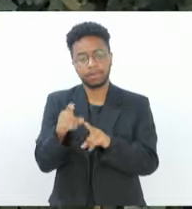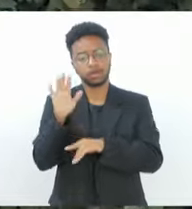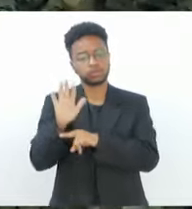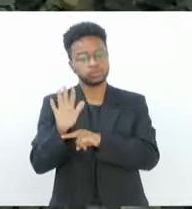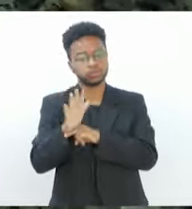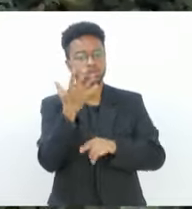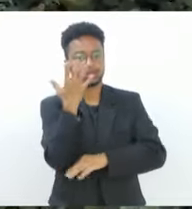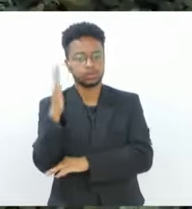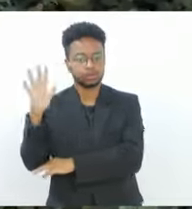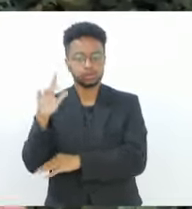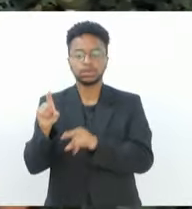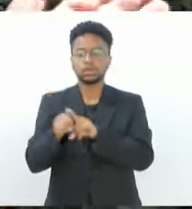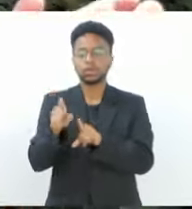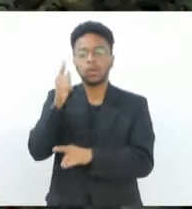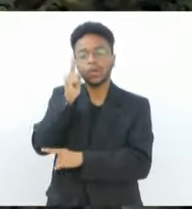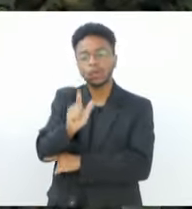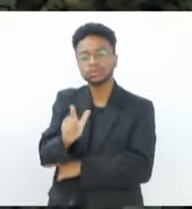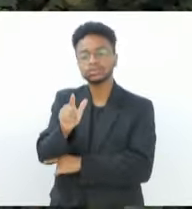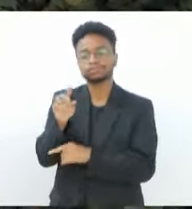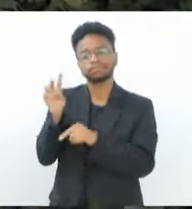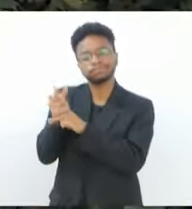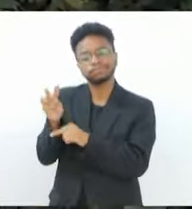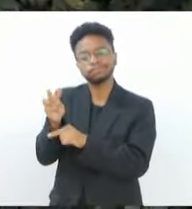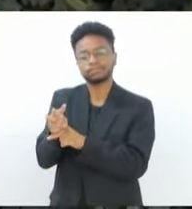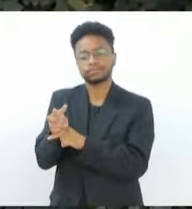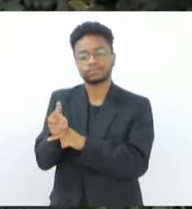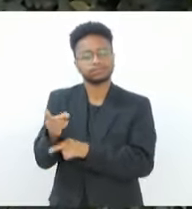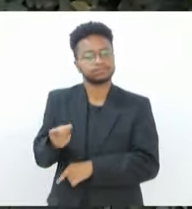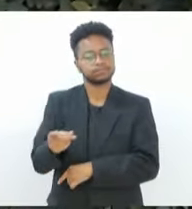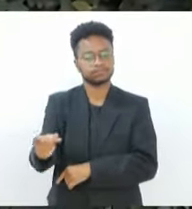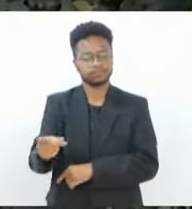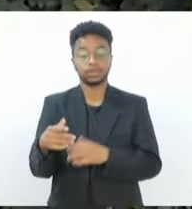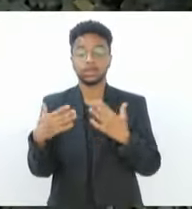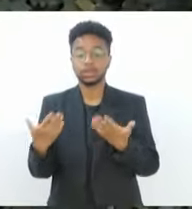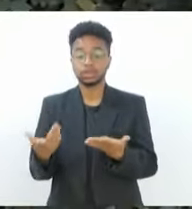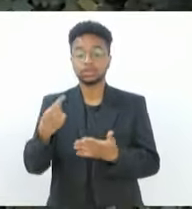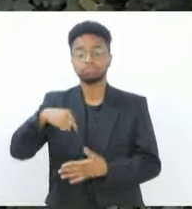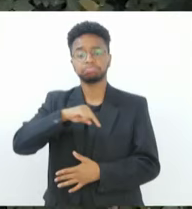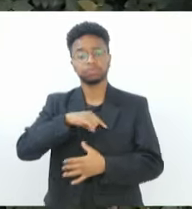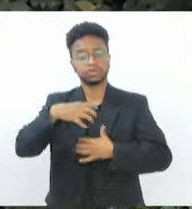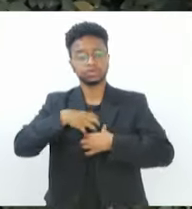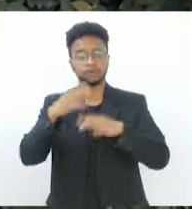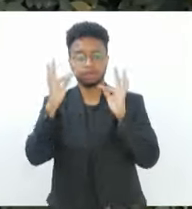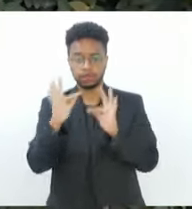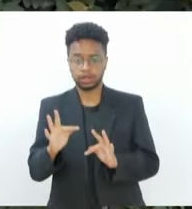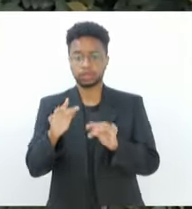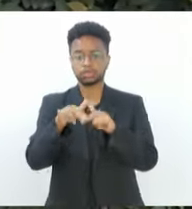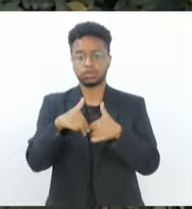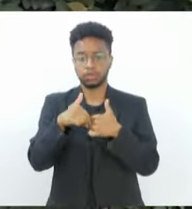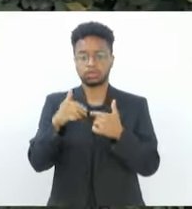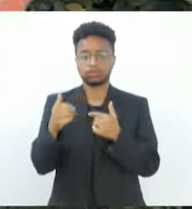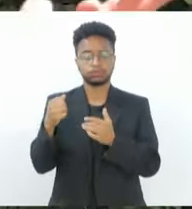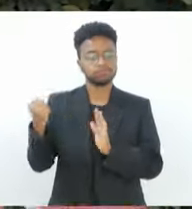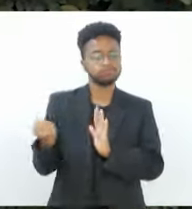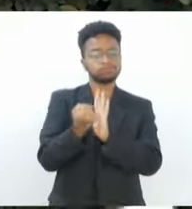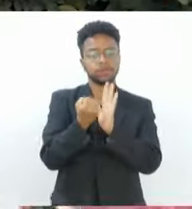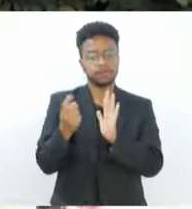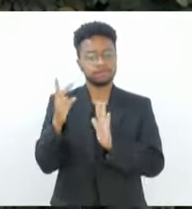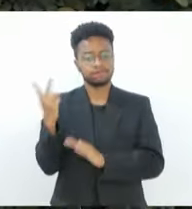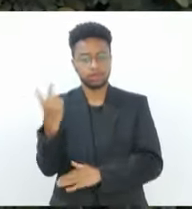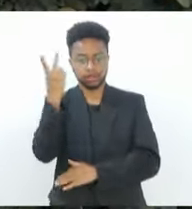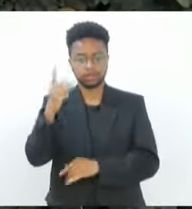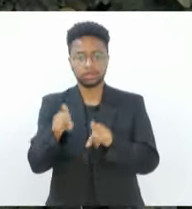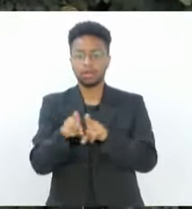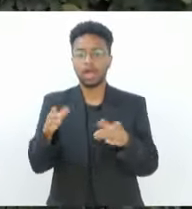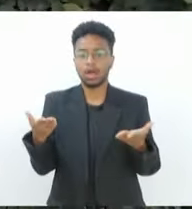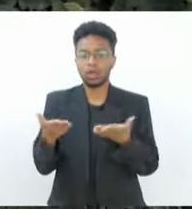e garante uma proteção para toda a vida. Então nós estamos muito felizes com esse reconhecimento. A nossa área é uma